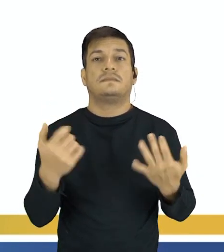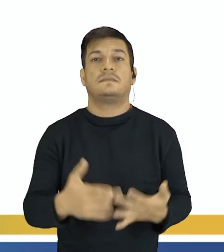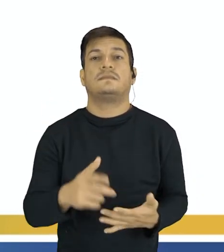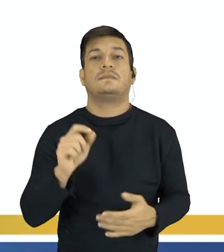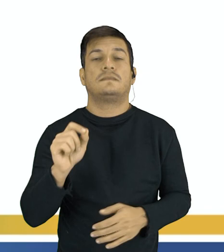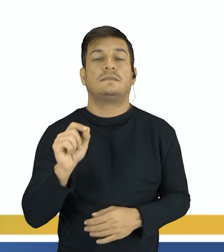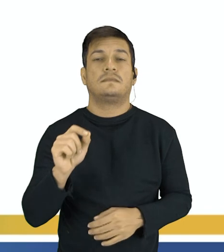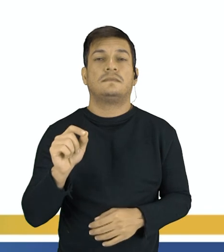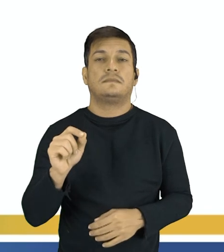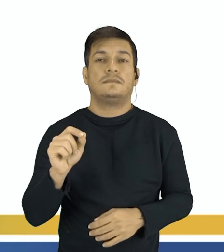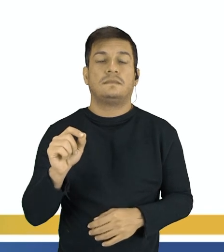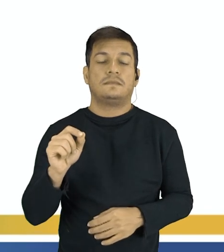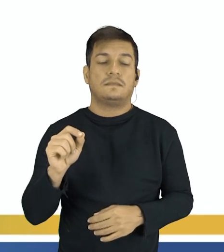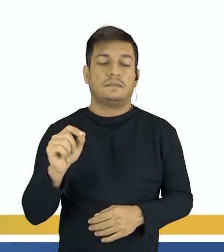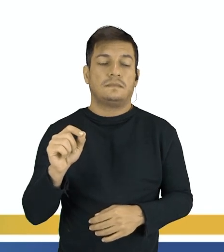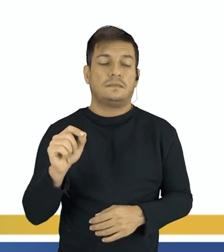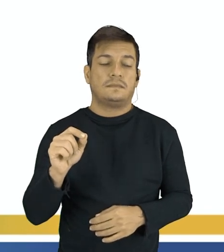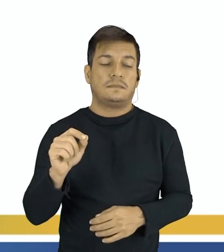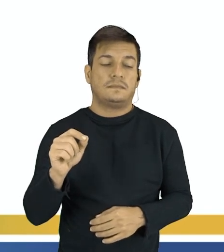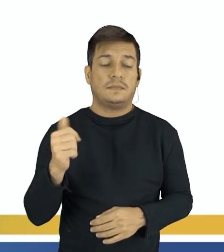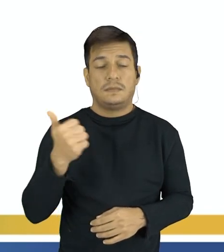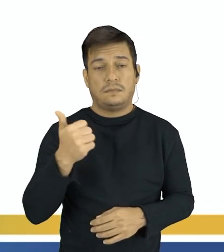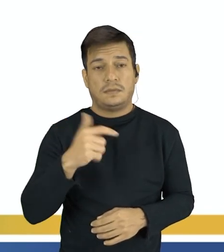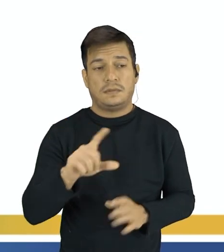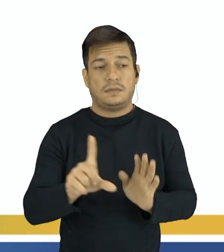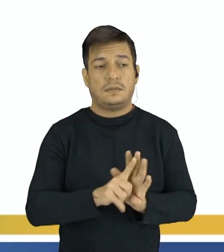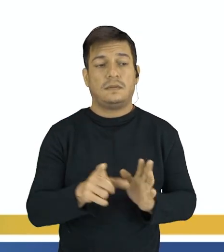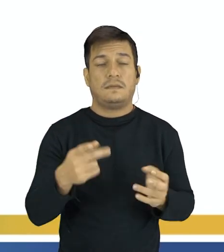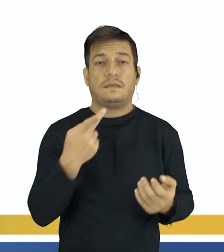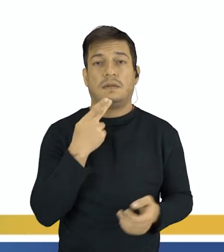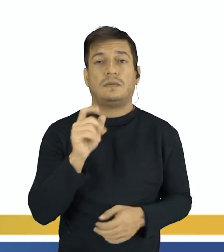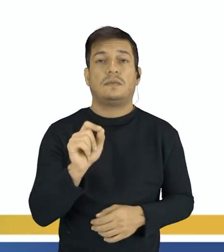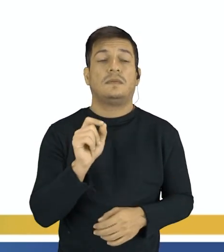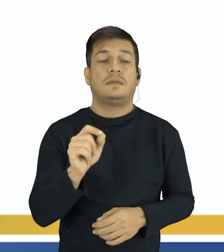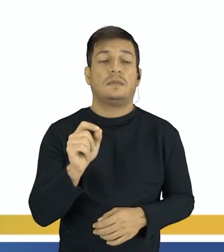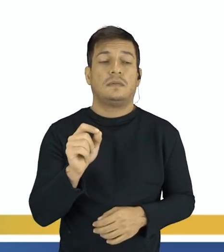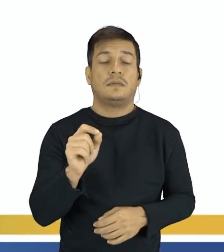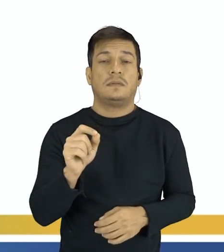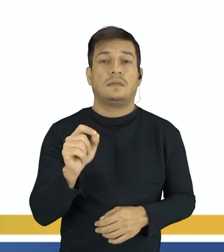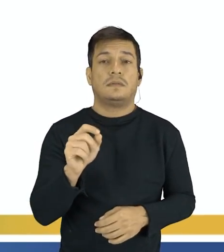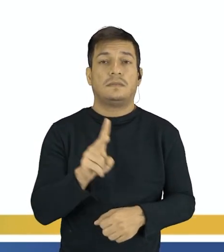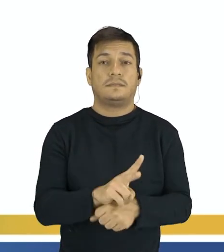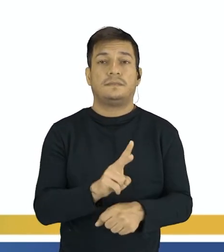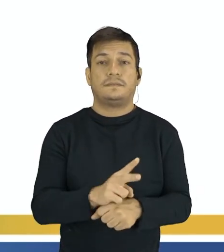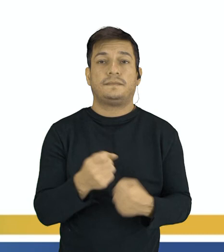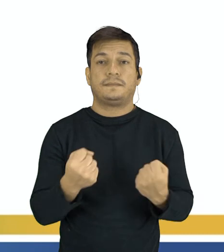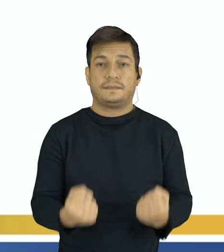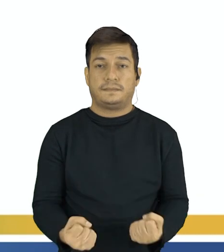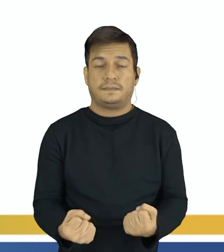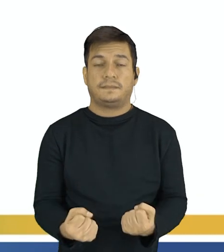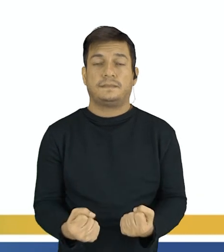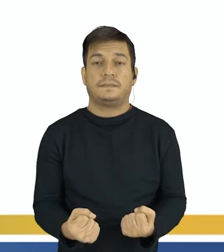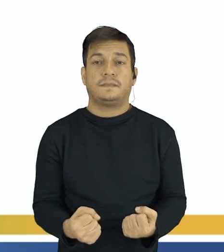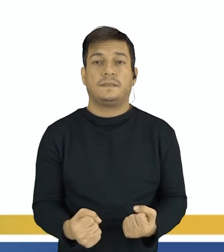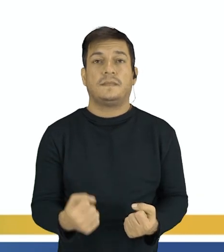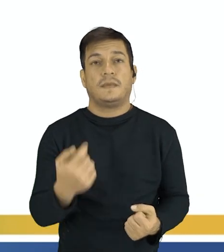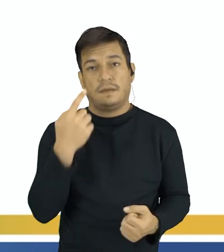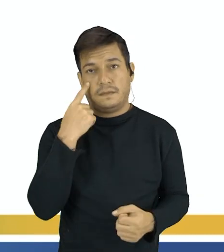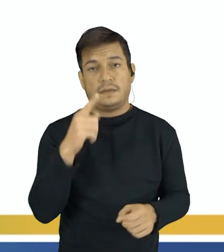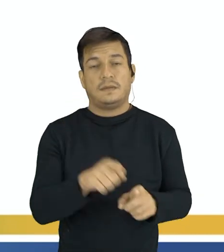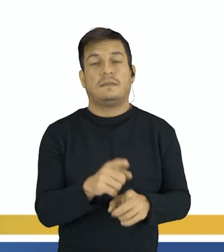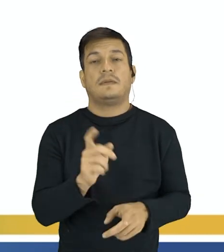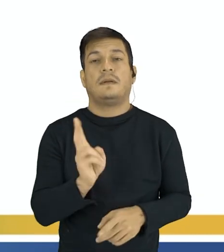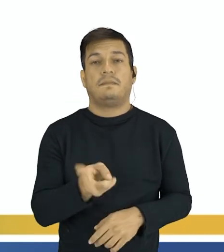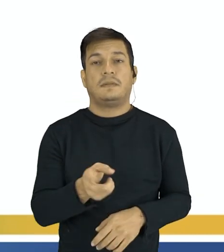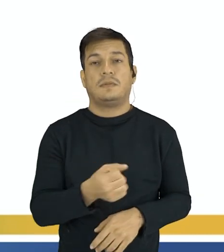da... A gente viu na primeira lei que fala sobre a conservação das massas, a gente viu que a